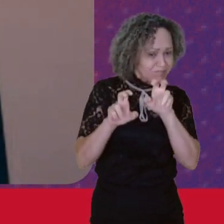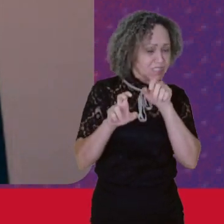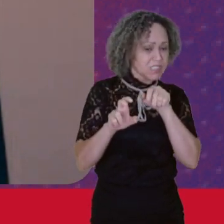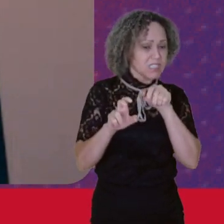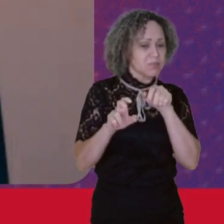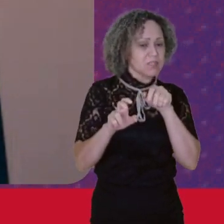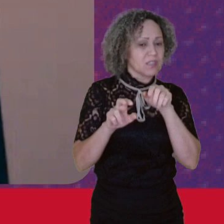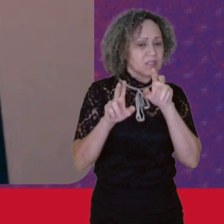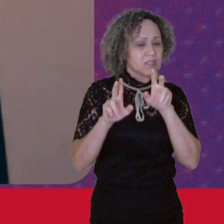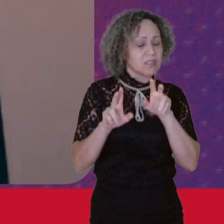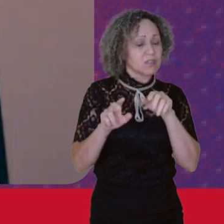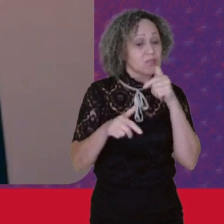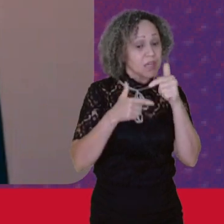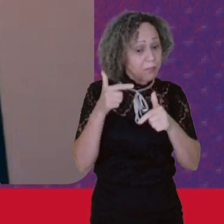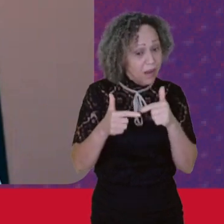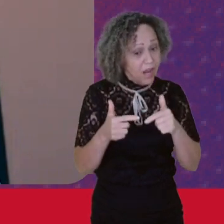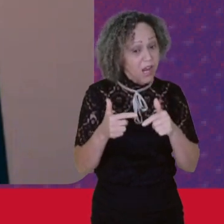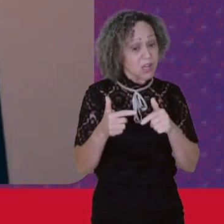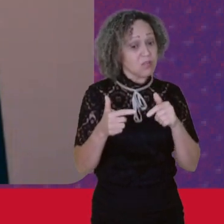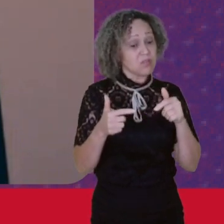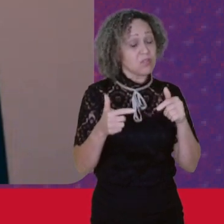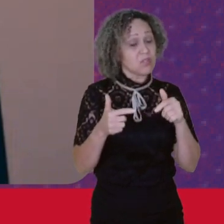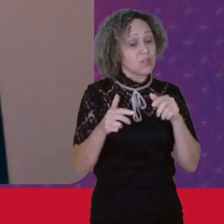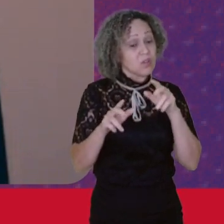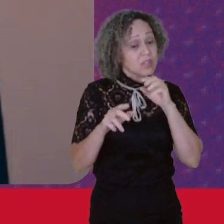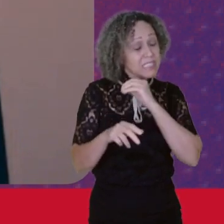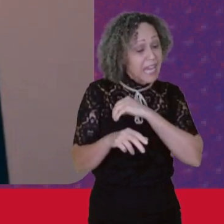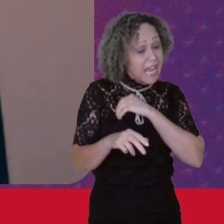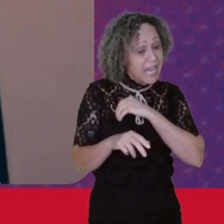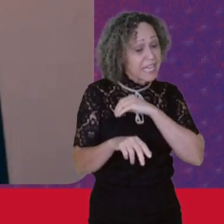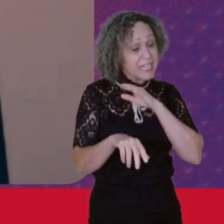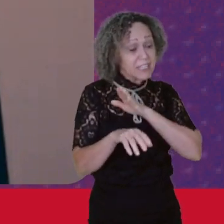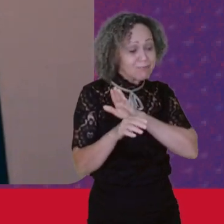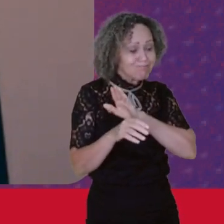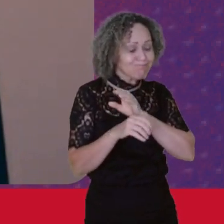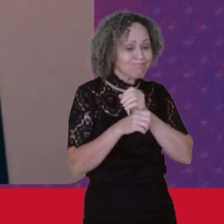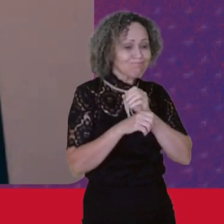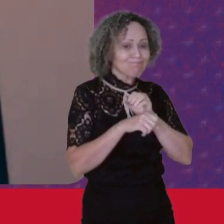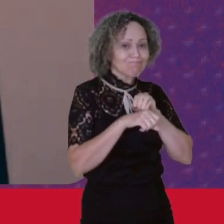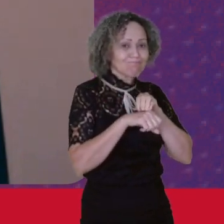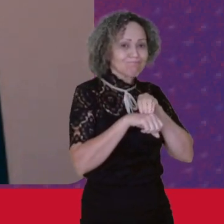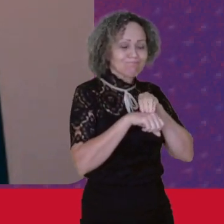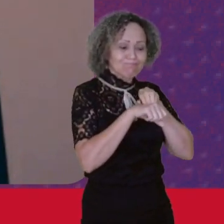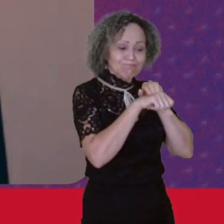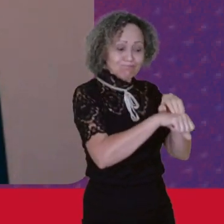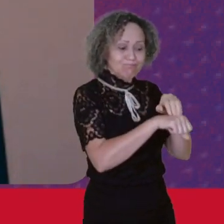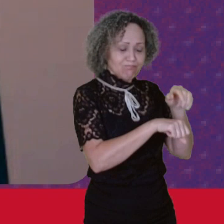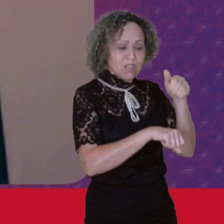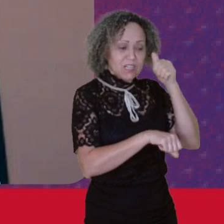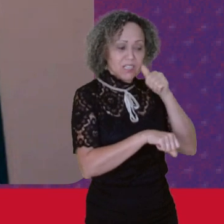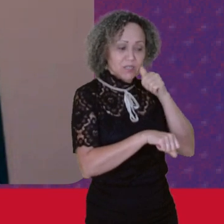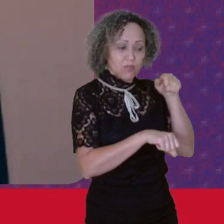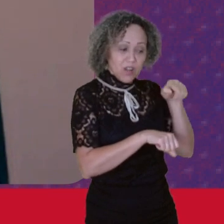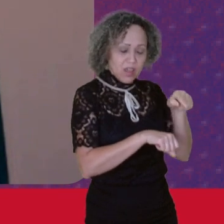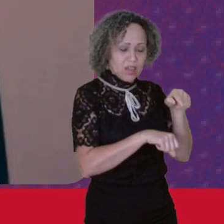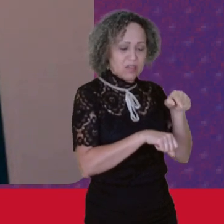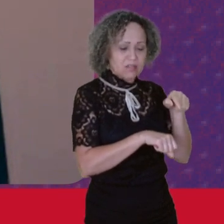Para as mulheres Da renda Em vários Outros lugares Para além Dos empregos Que são